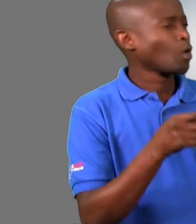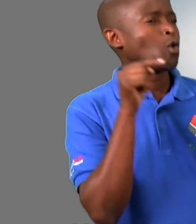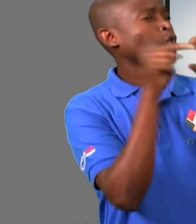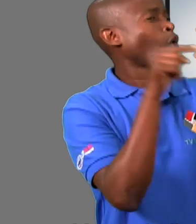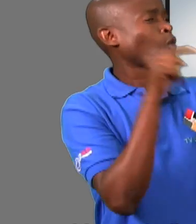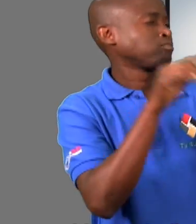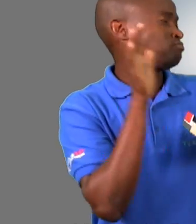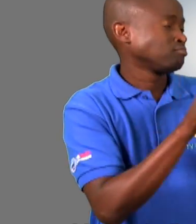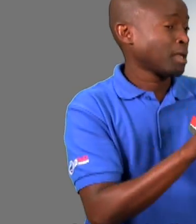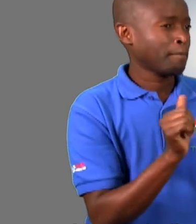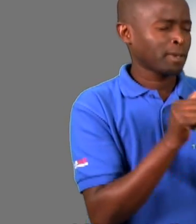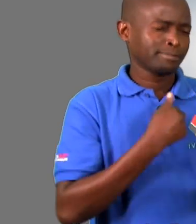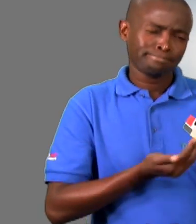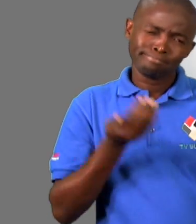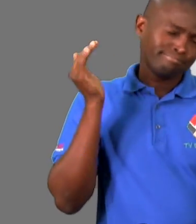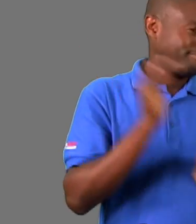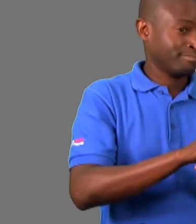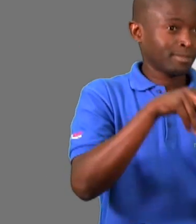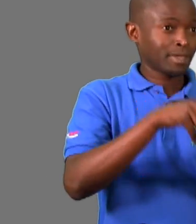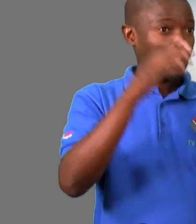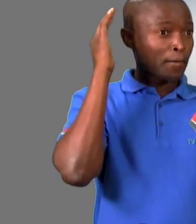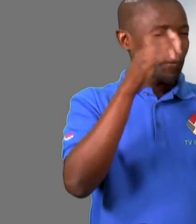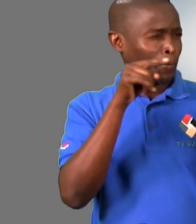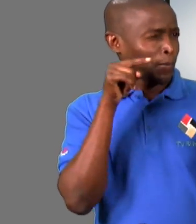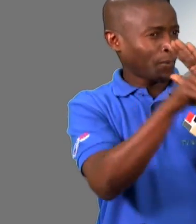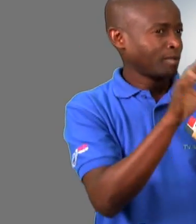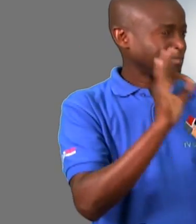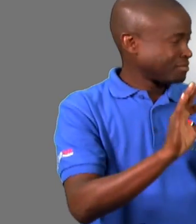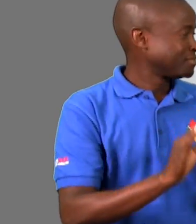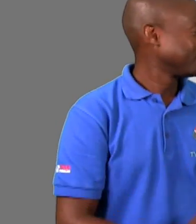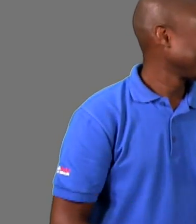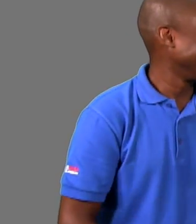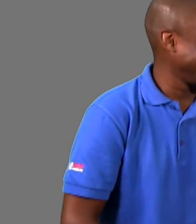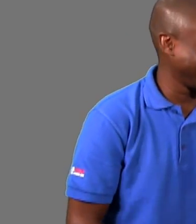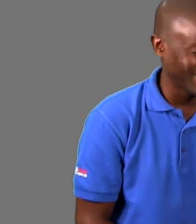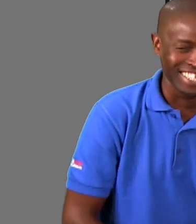dentro de campo é marcar golos. Sou um autêntico ponta de lança.